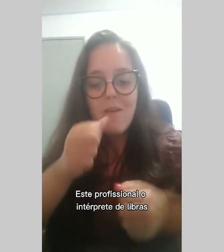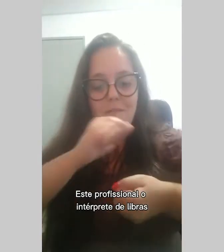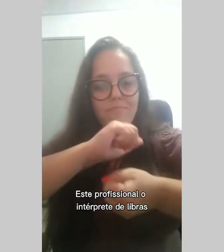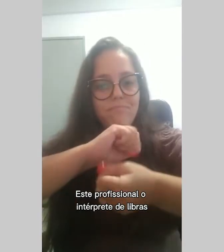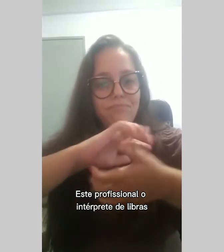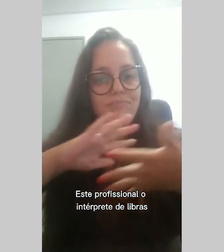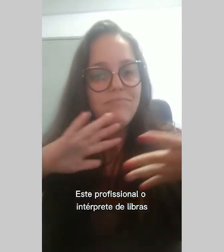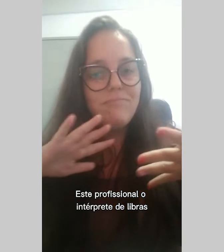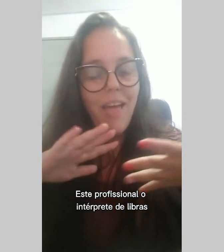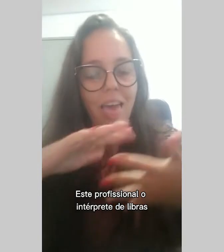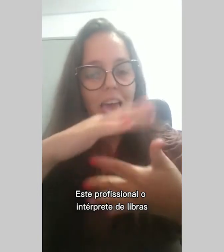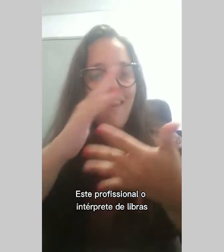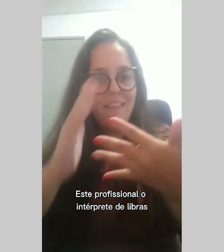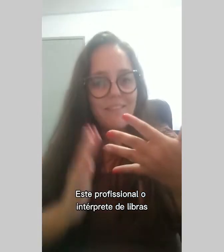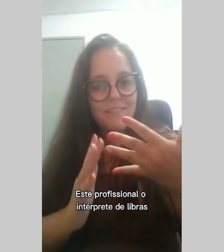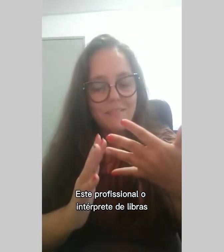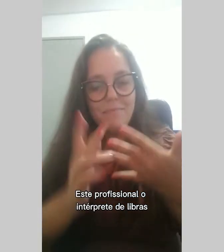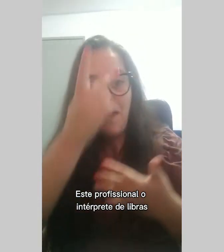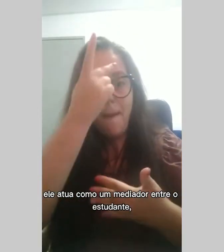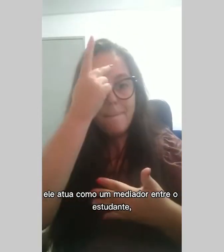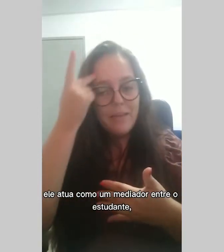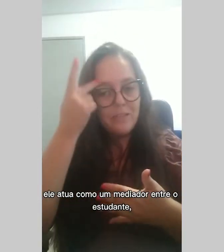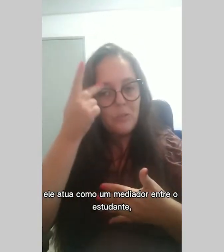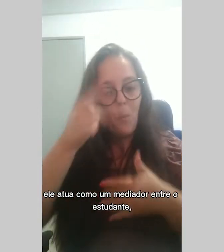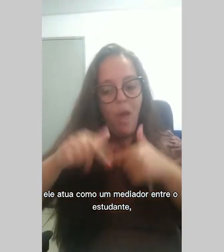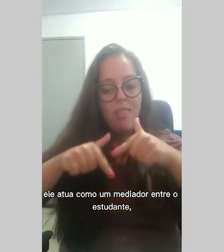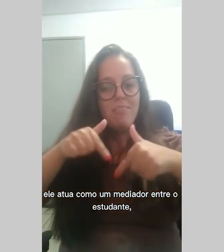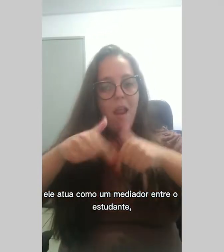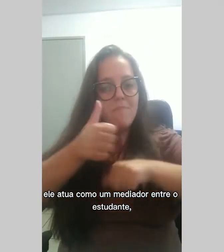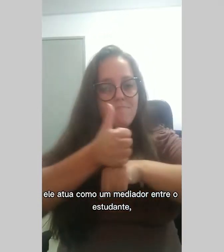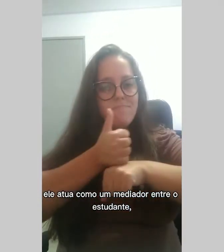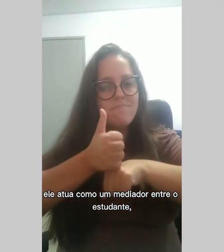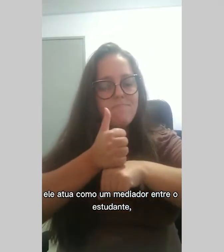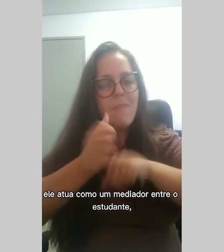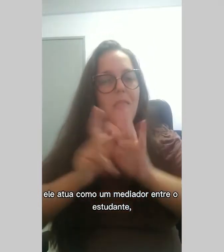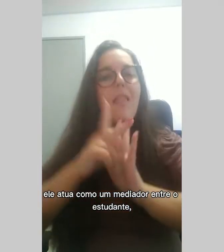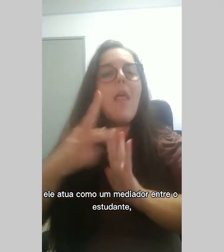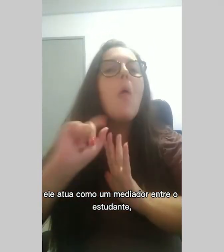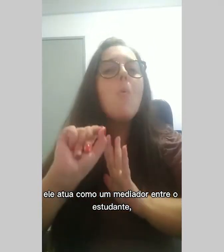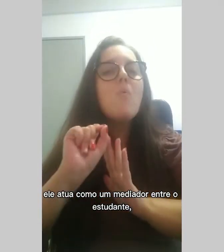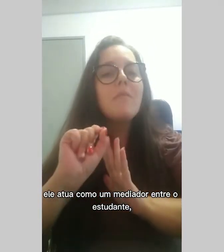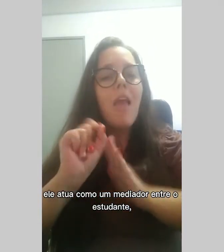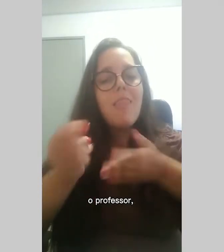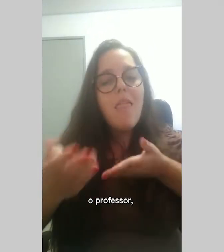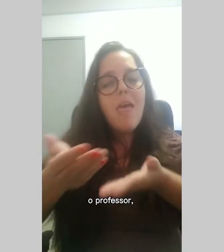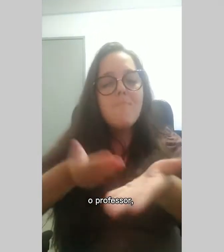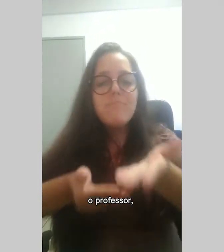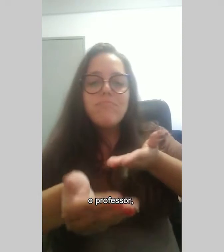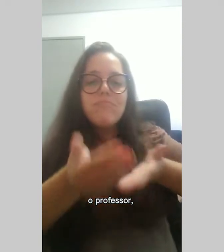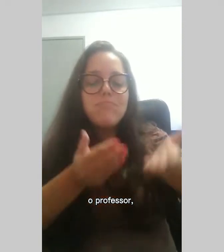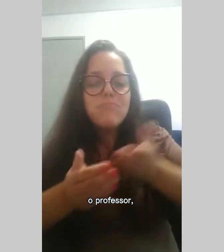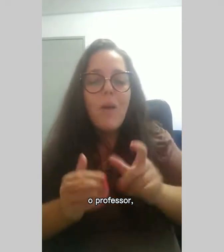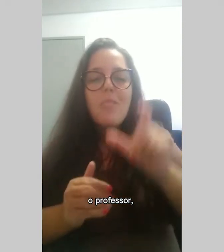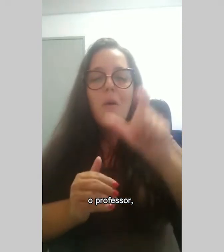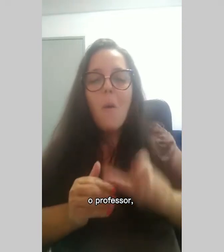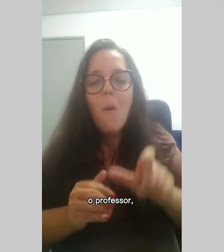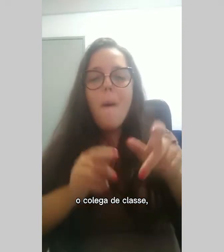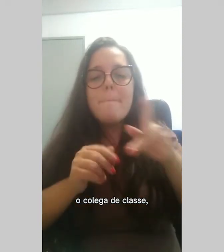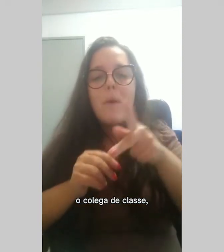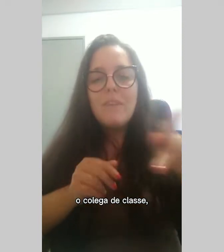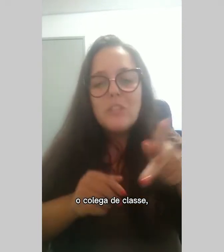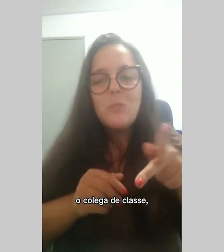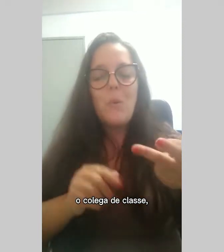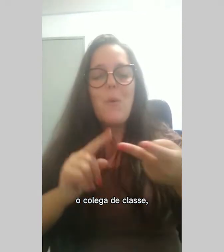Esse profissional, o intérprete de Libras, ele atua como um mediador entre o estudante, o professor, o